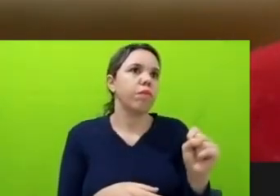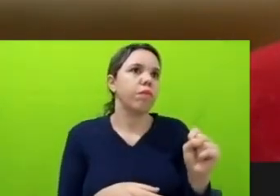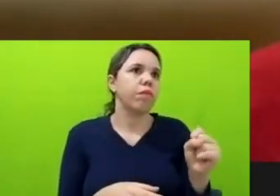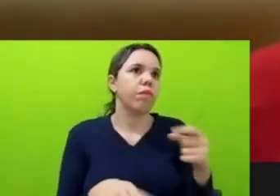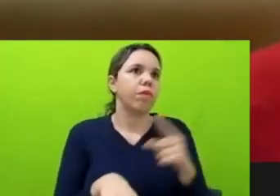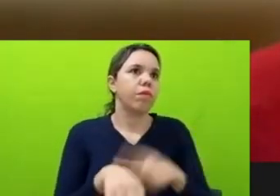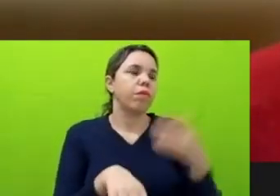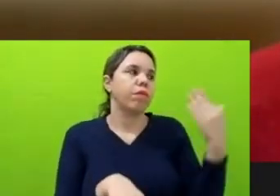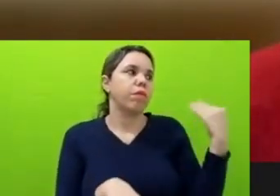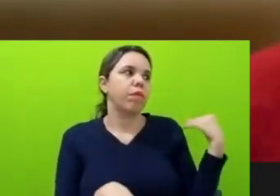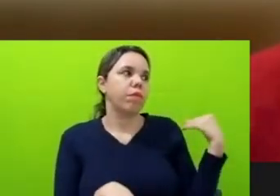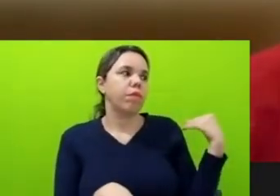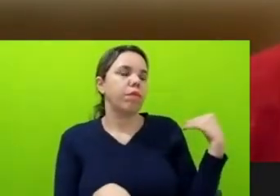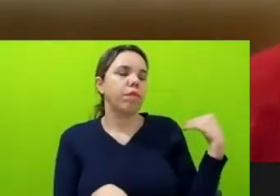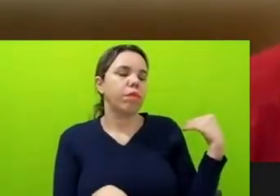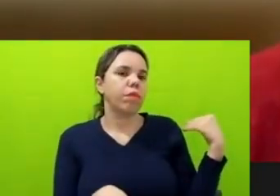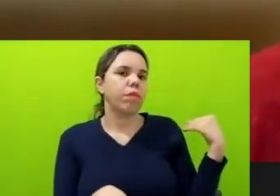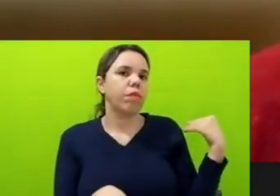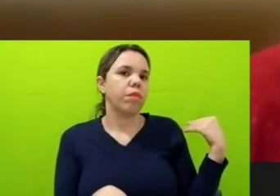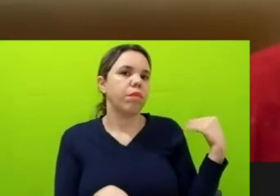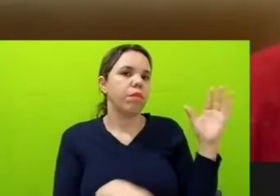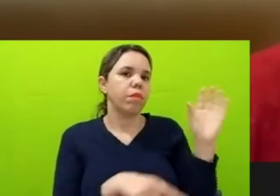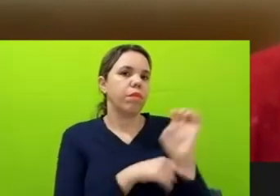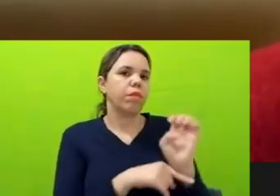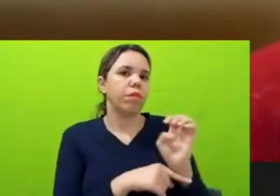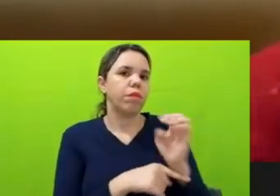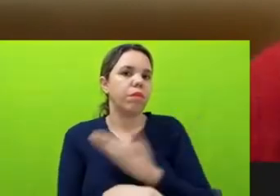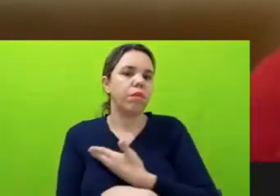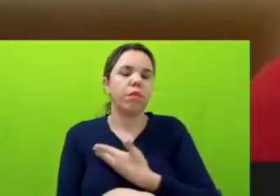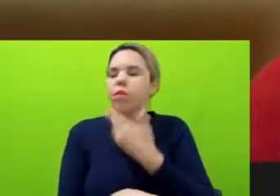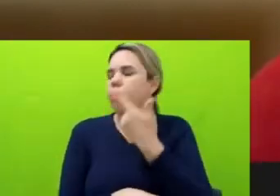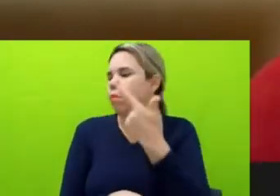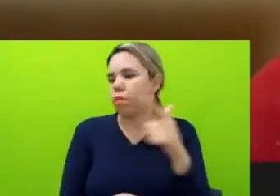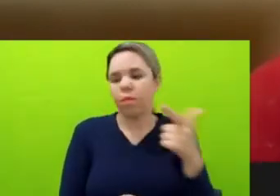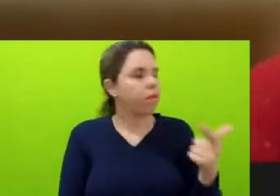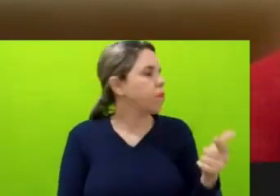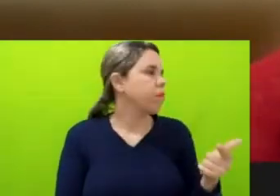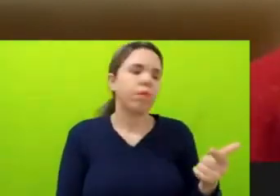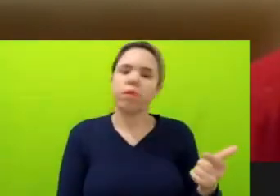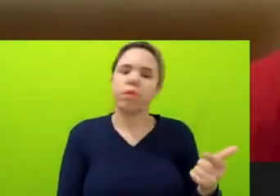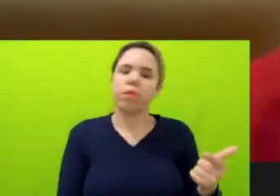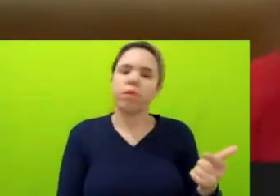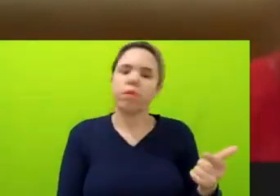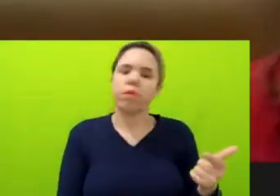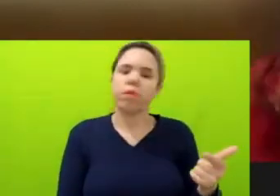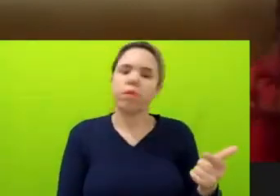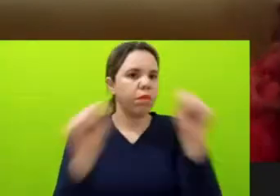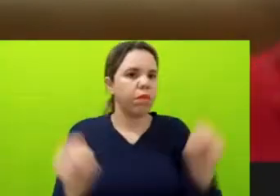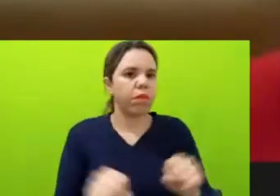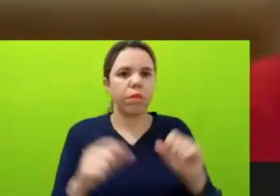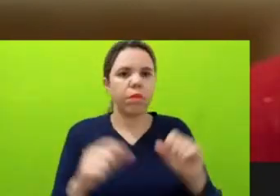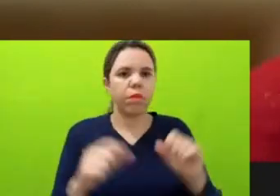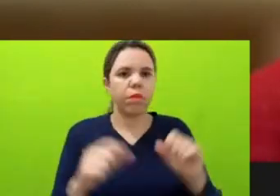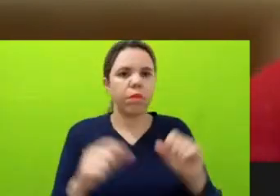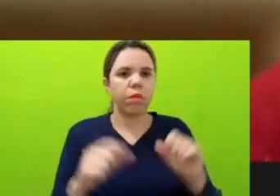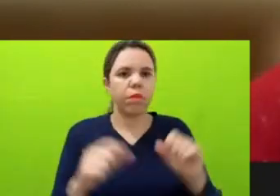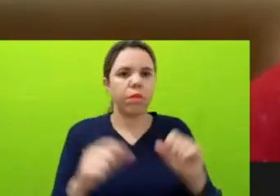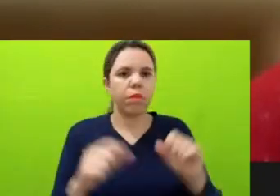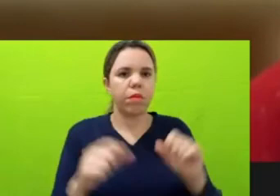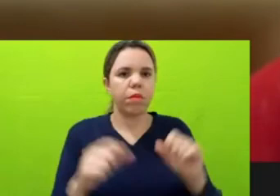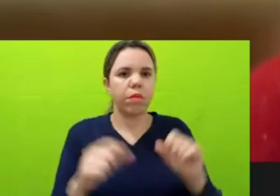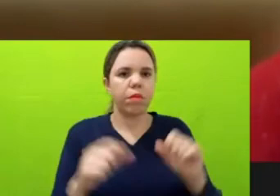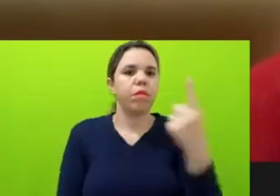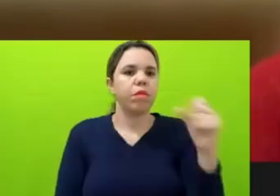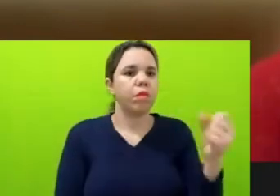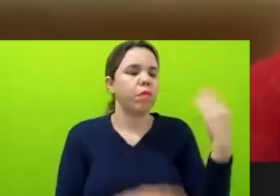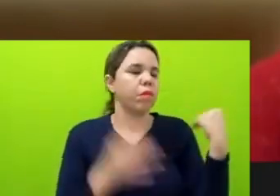estado do Amazonas não tinha um sistema de gestão ambiental. Até 2018, gente, isso é assim, logo